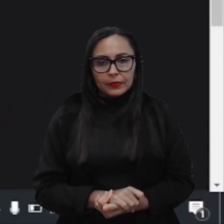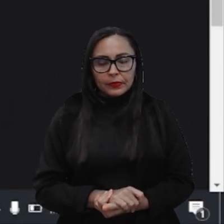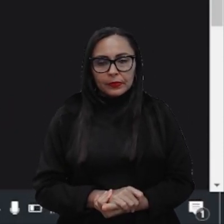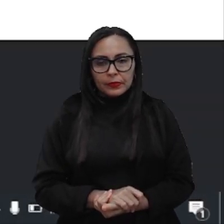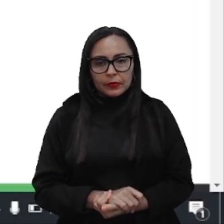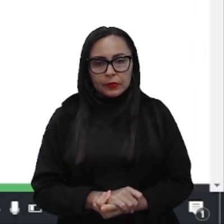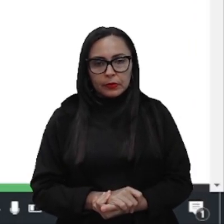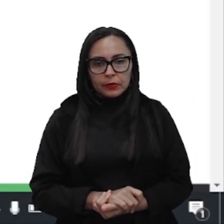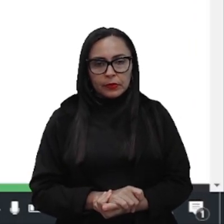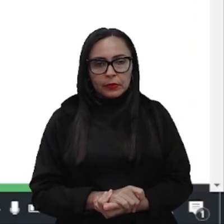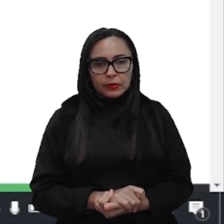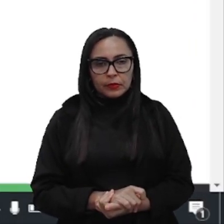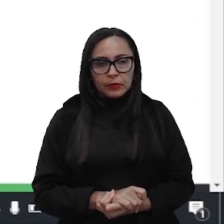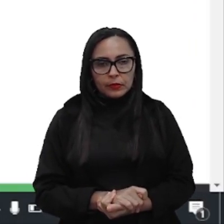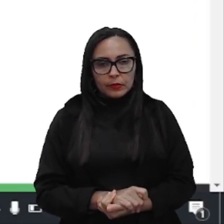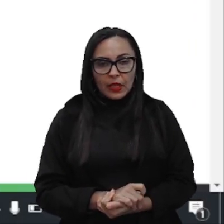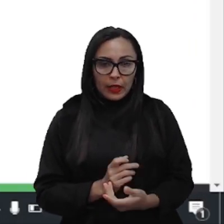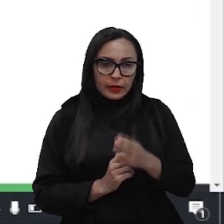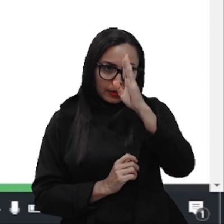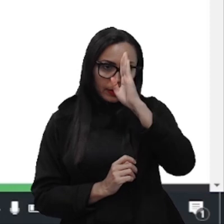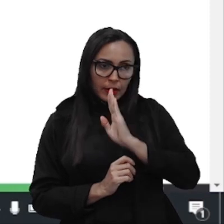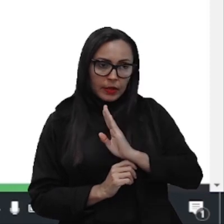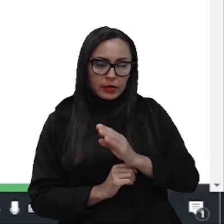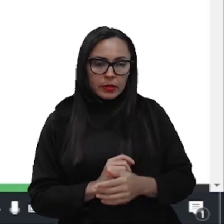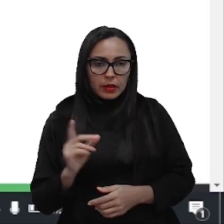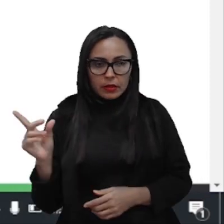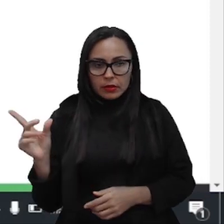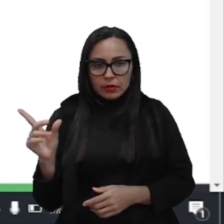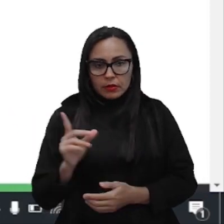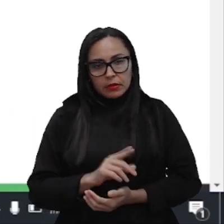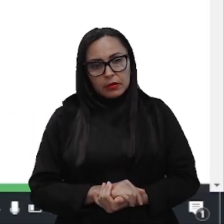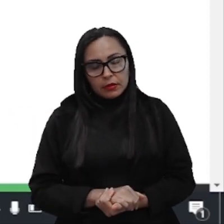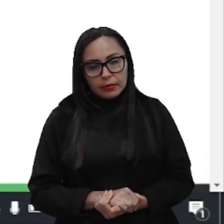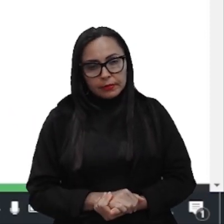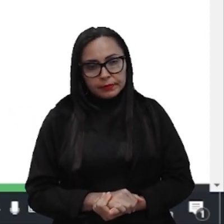gratuita, tá ok? Então, baixa, né, pra agradecer,